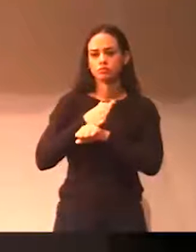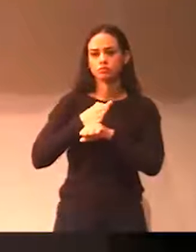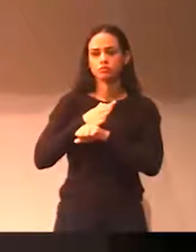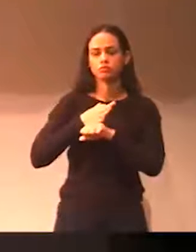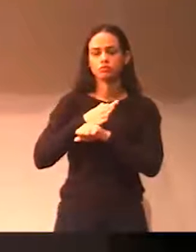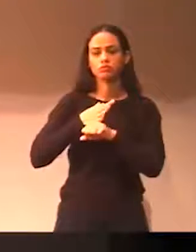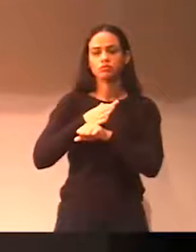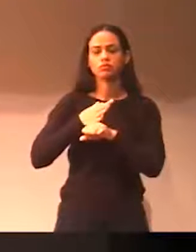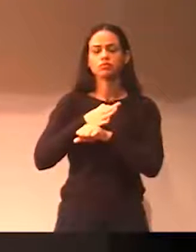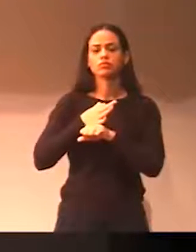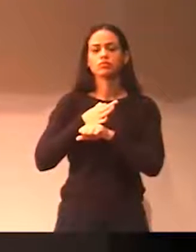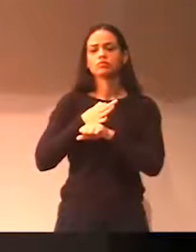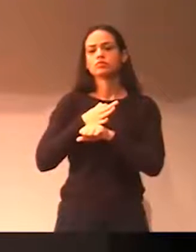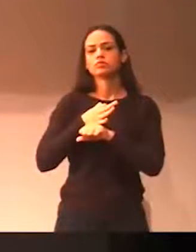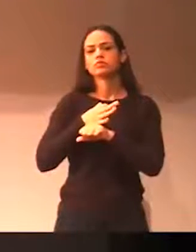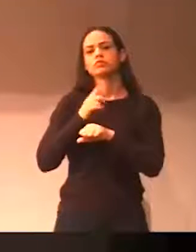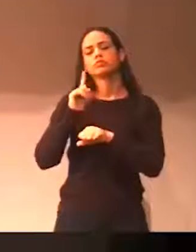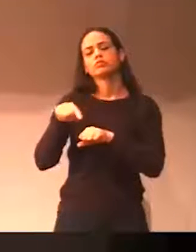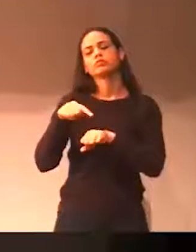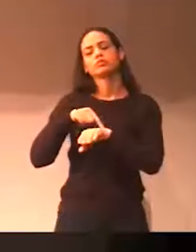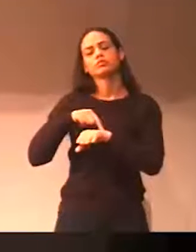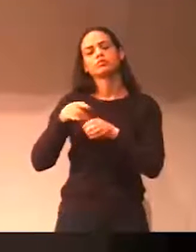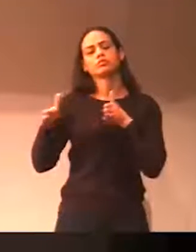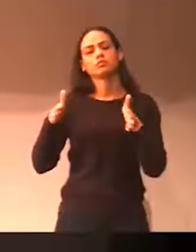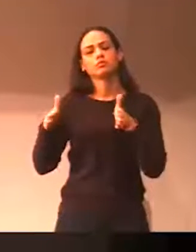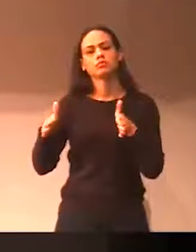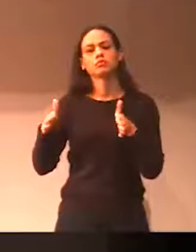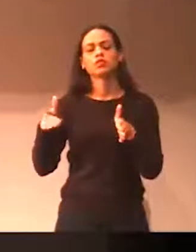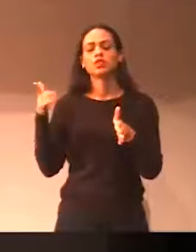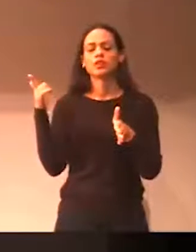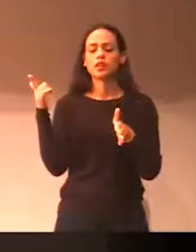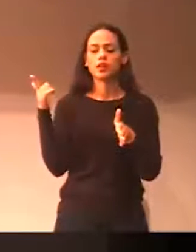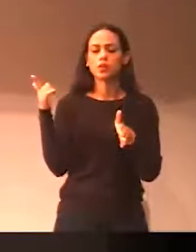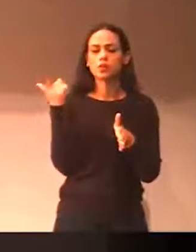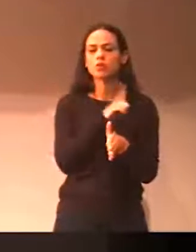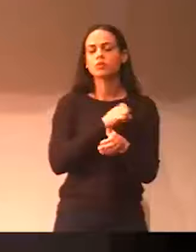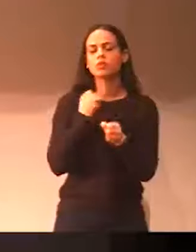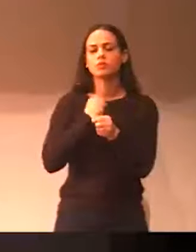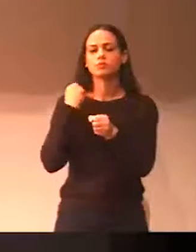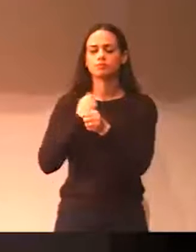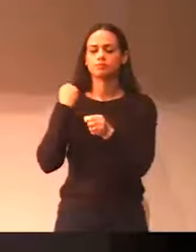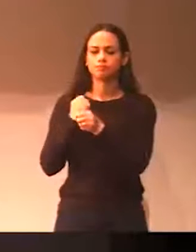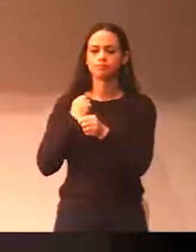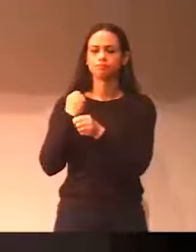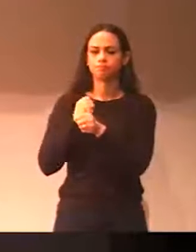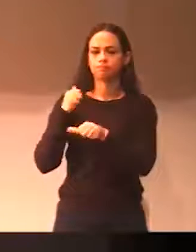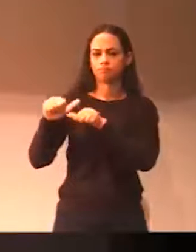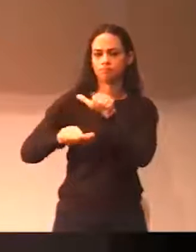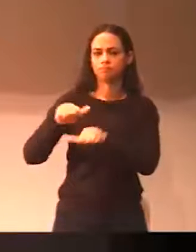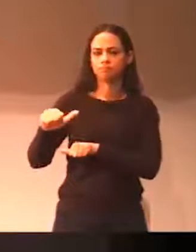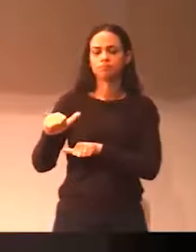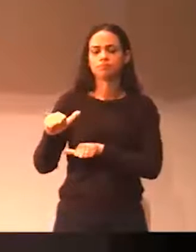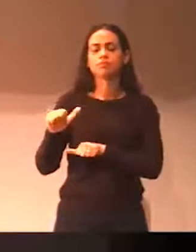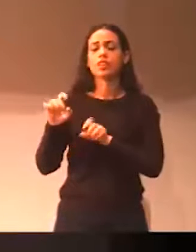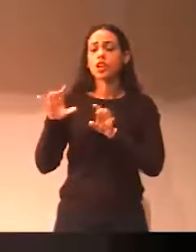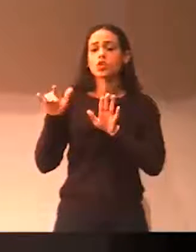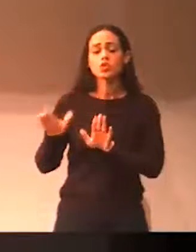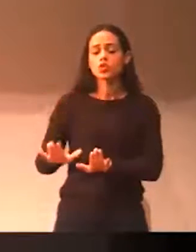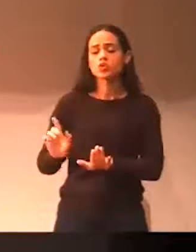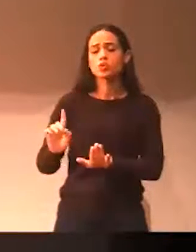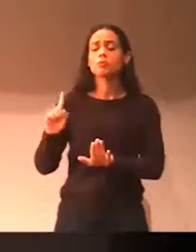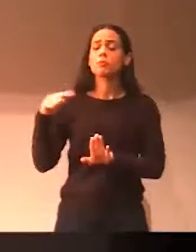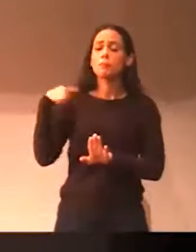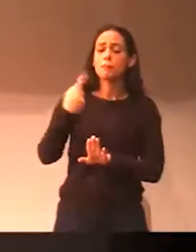não Nas férias, a previsão para a reforma. Mas o que me preocupa não é só isso. Eu quero que a gente pense em algo a mais. A gente tem que se